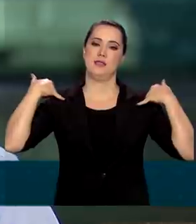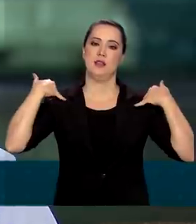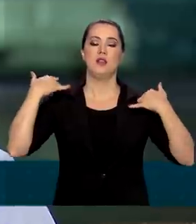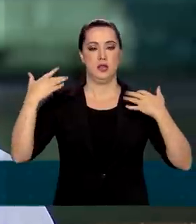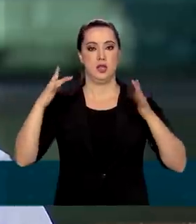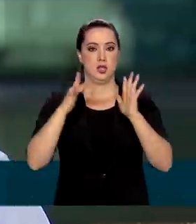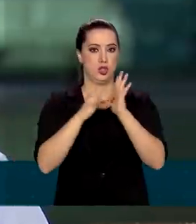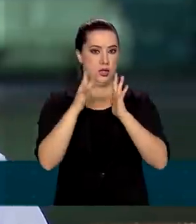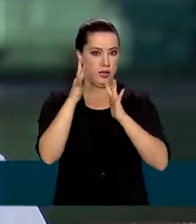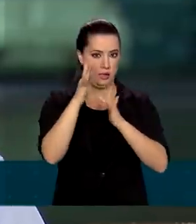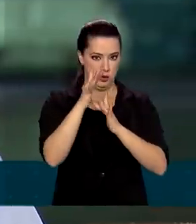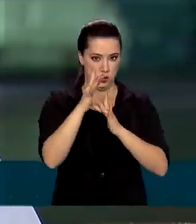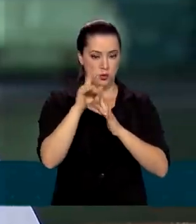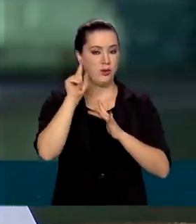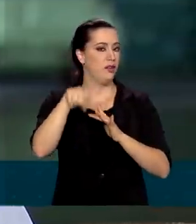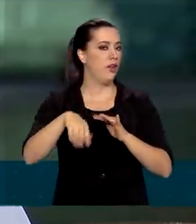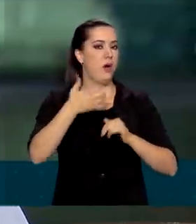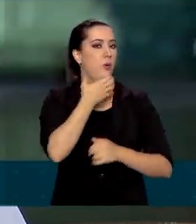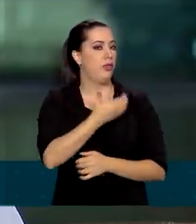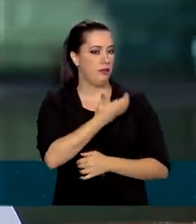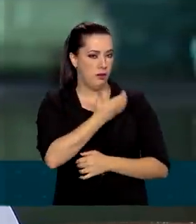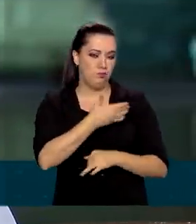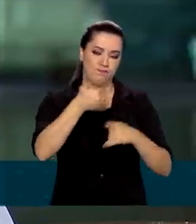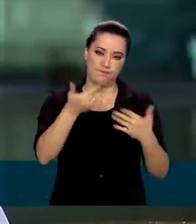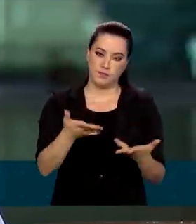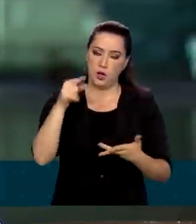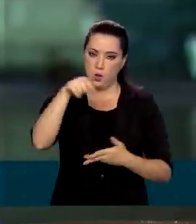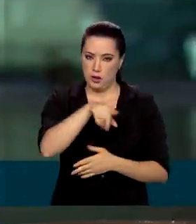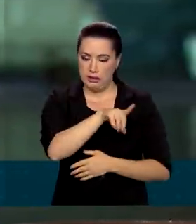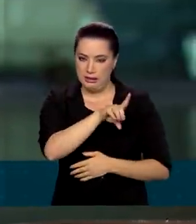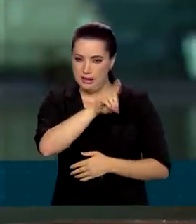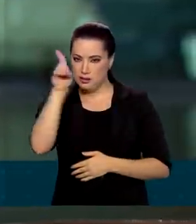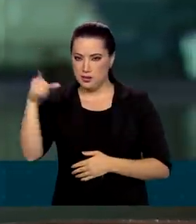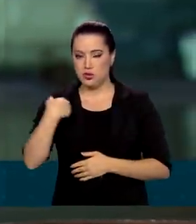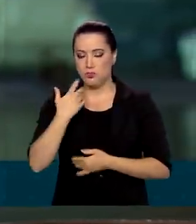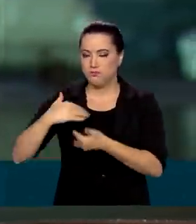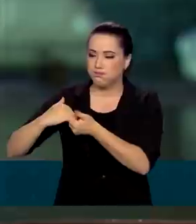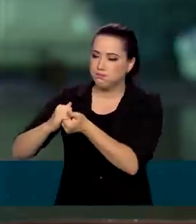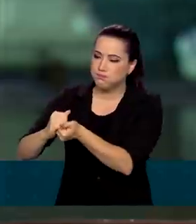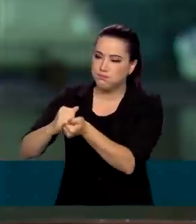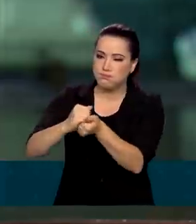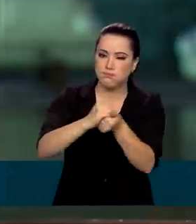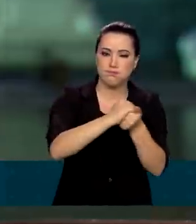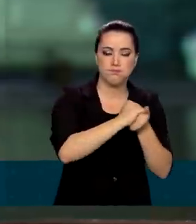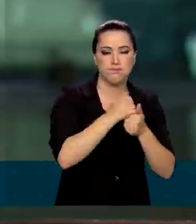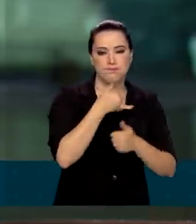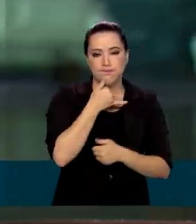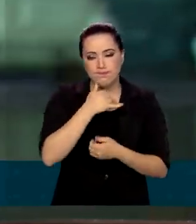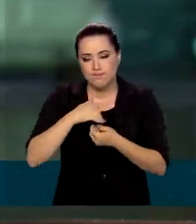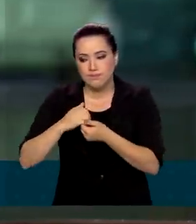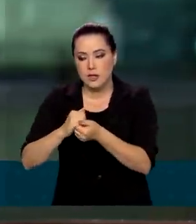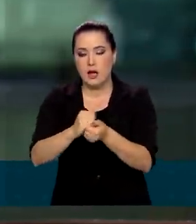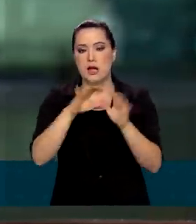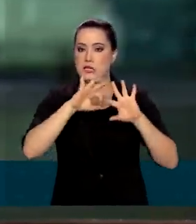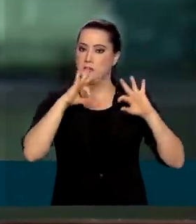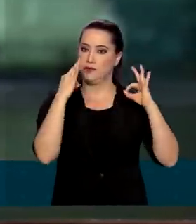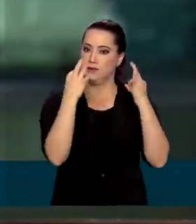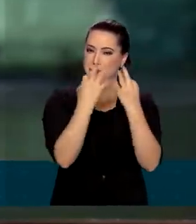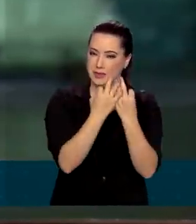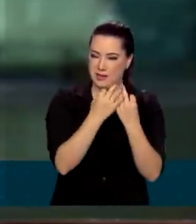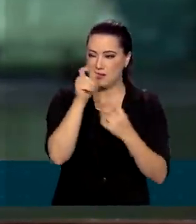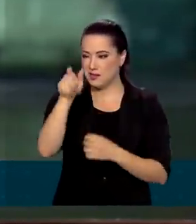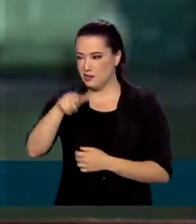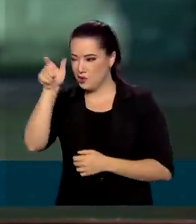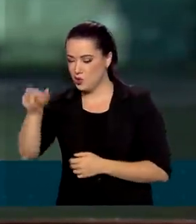cristianismo, o Natal. Nessa ocasião, solidarizo-me, particularmente, com as famílias que perderam seus